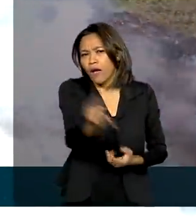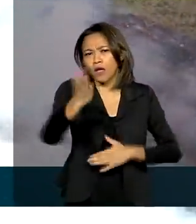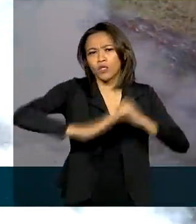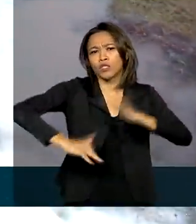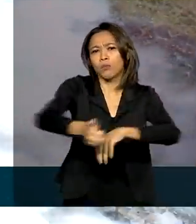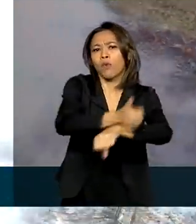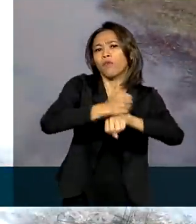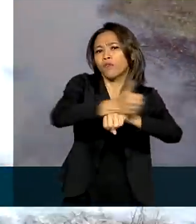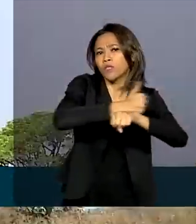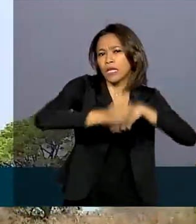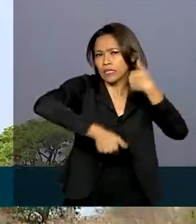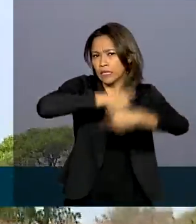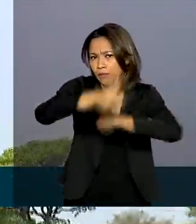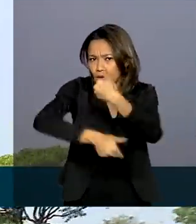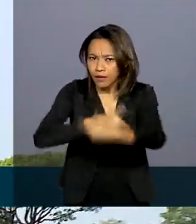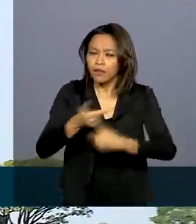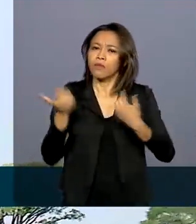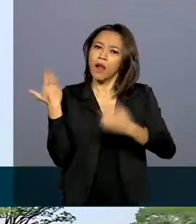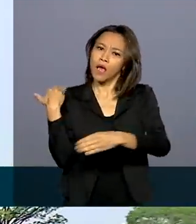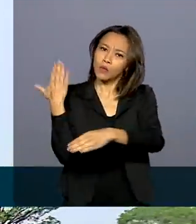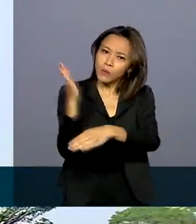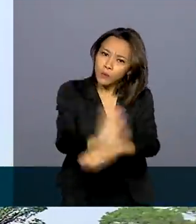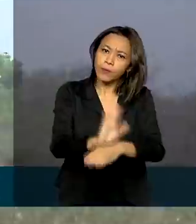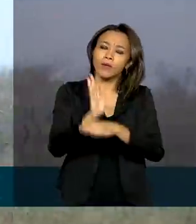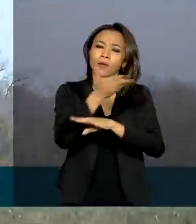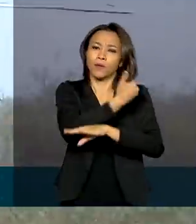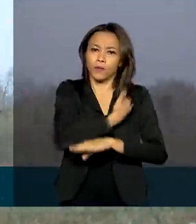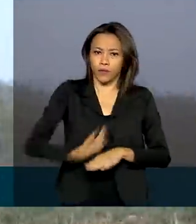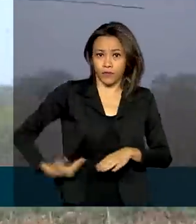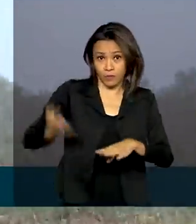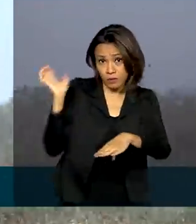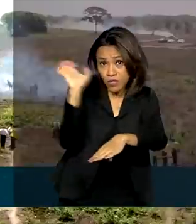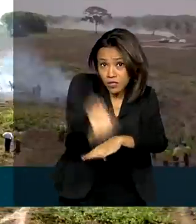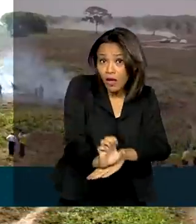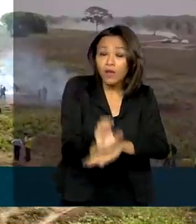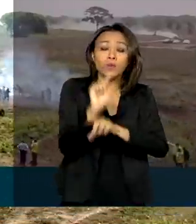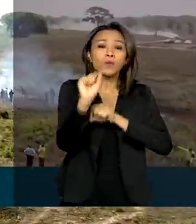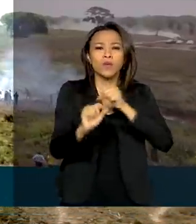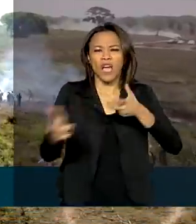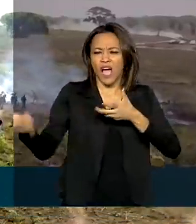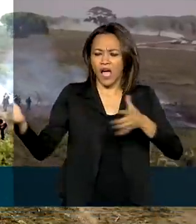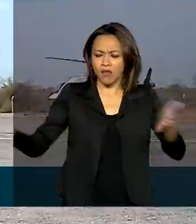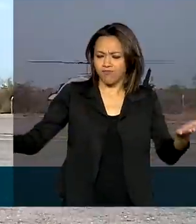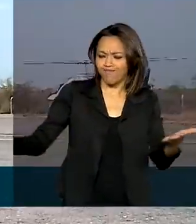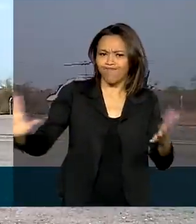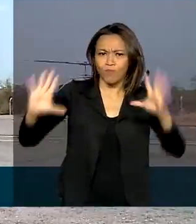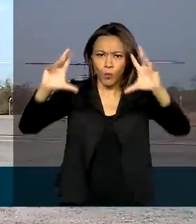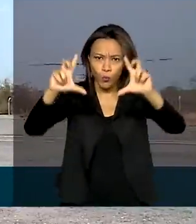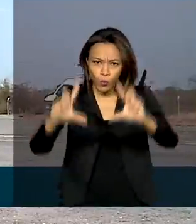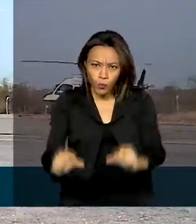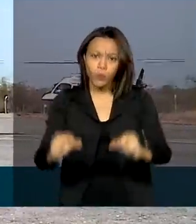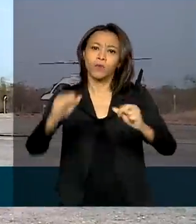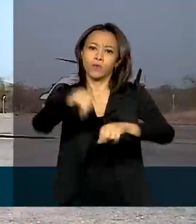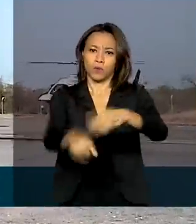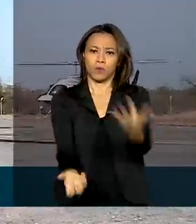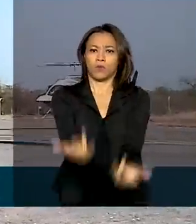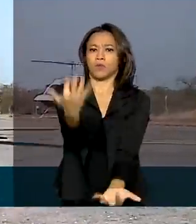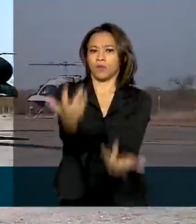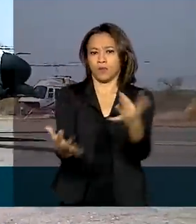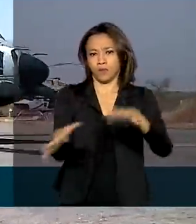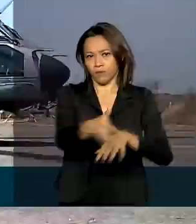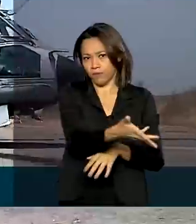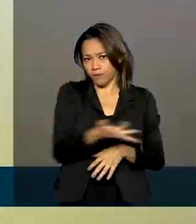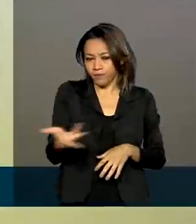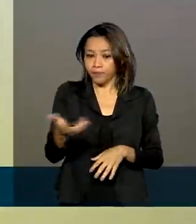esforço muito grande para ajudar o governo do estado e a população aqui do Pantanal a combater esses incêndios. As ações do governo federal